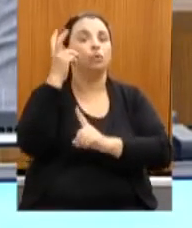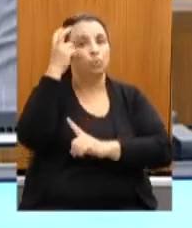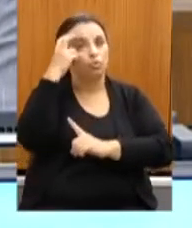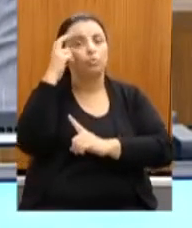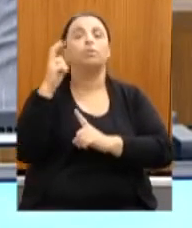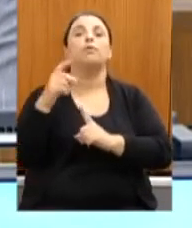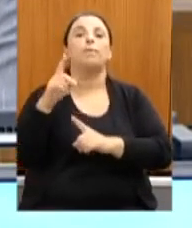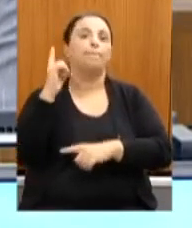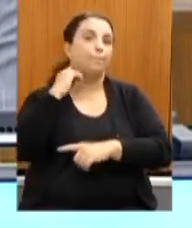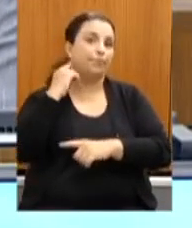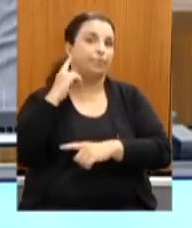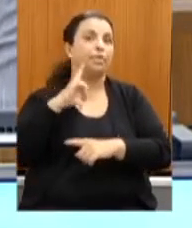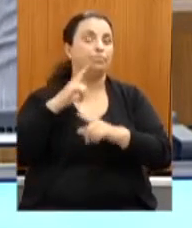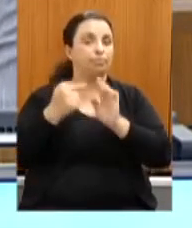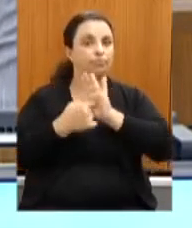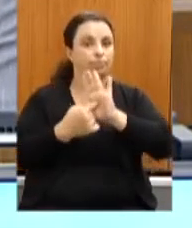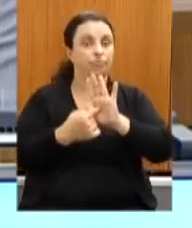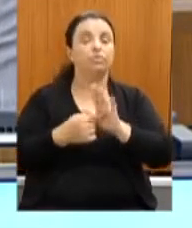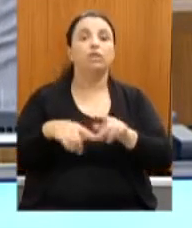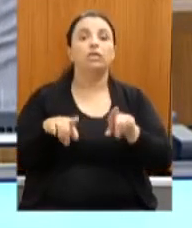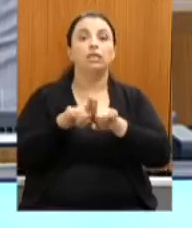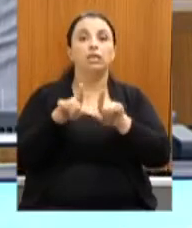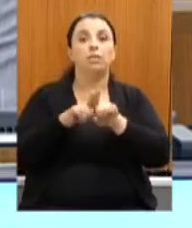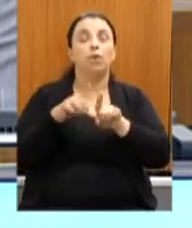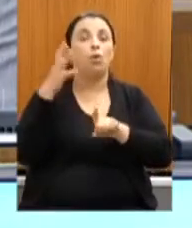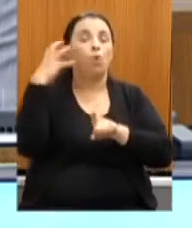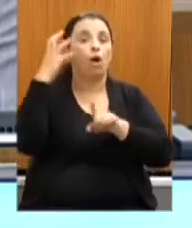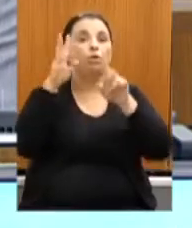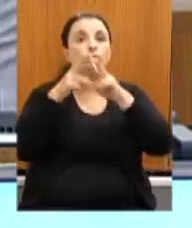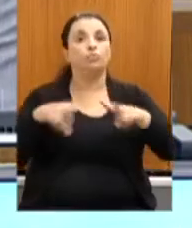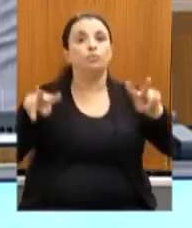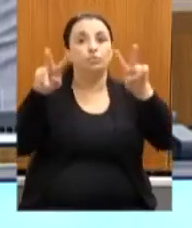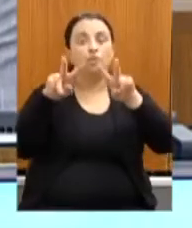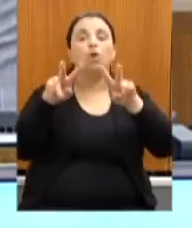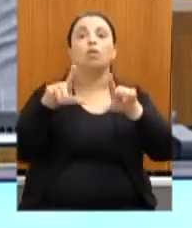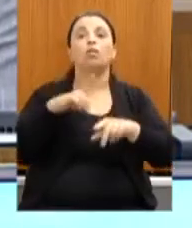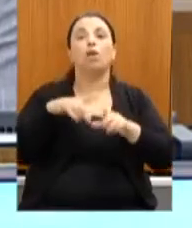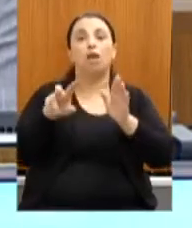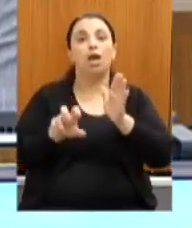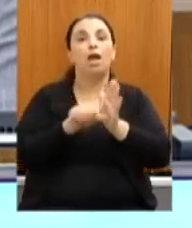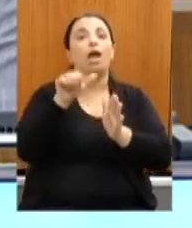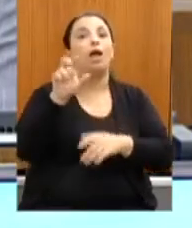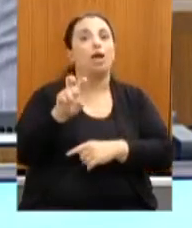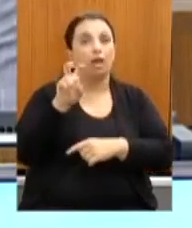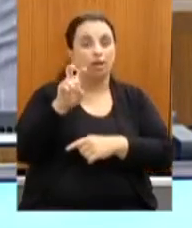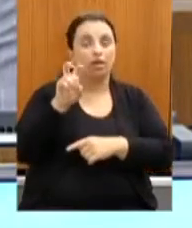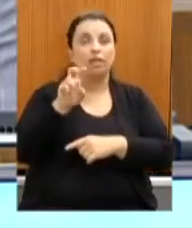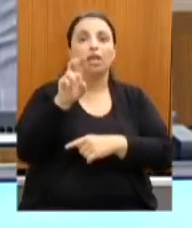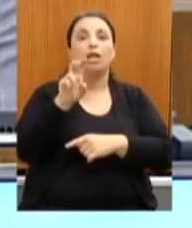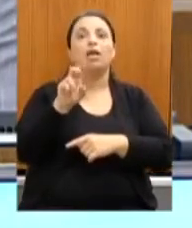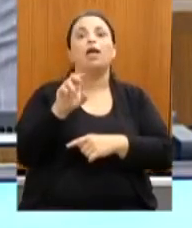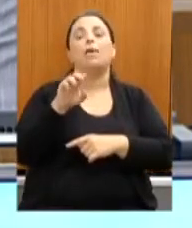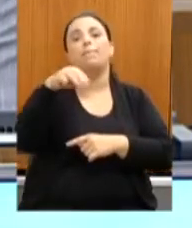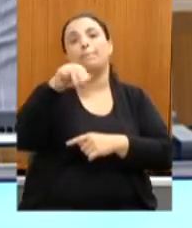O audiovisual, nós realizamos a quinta edição da Max, Minas